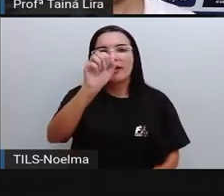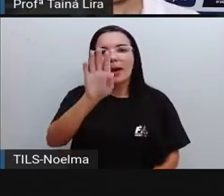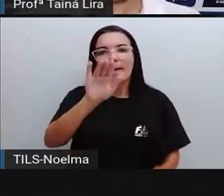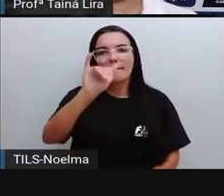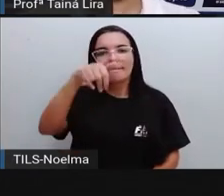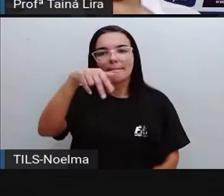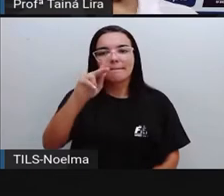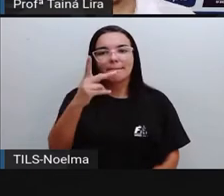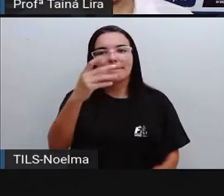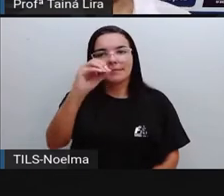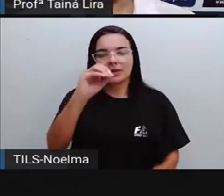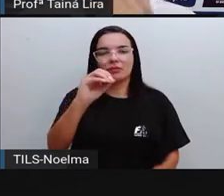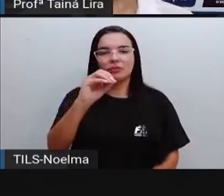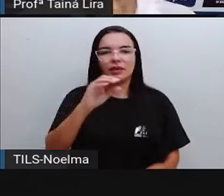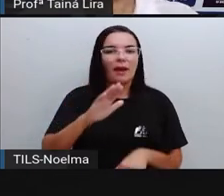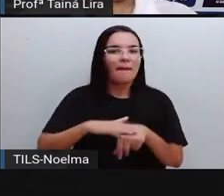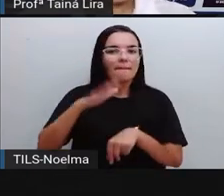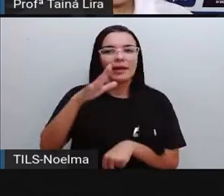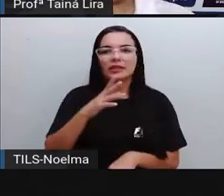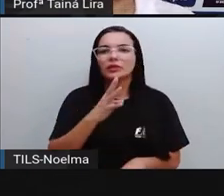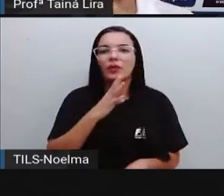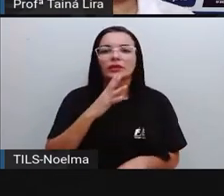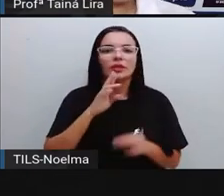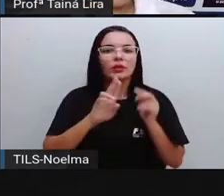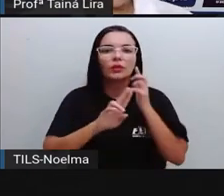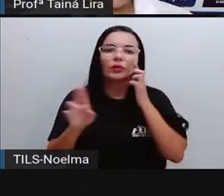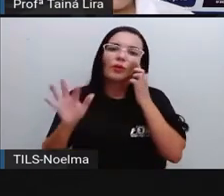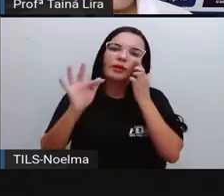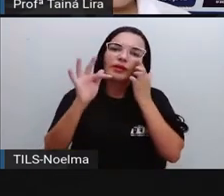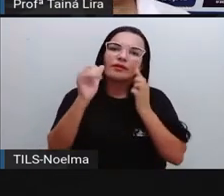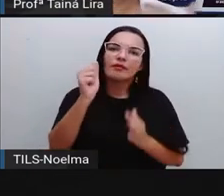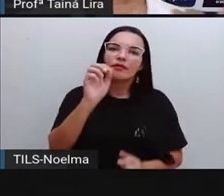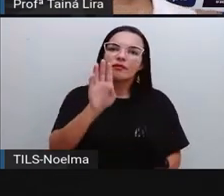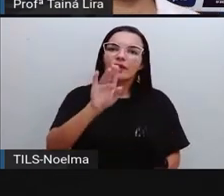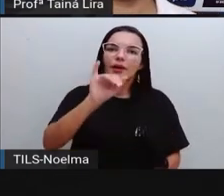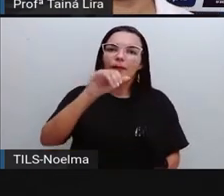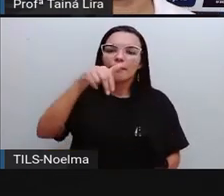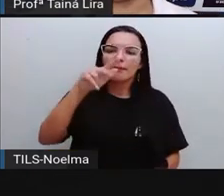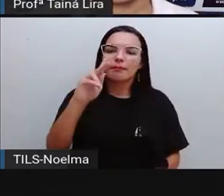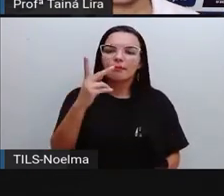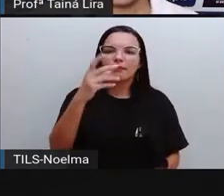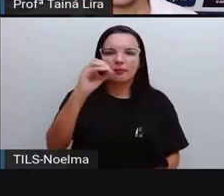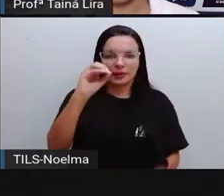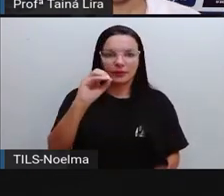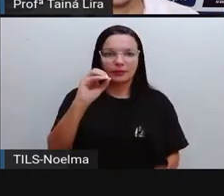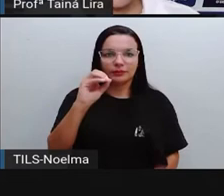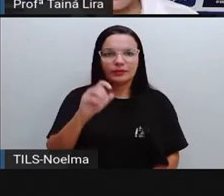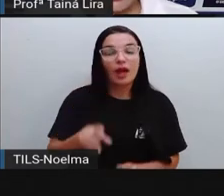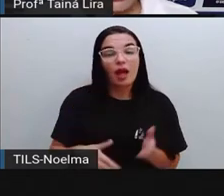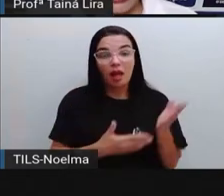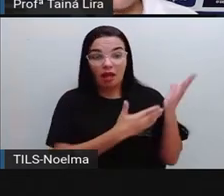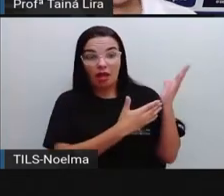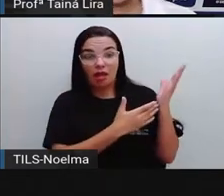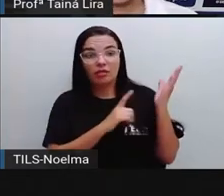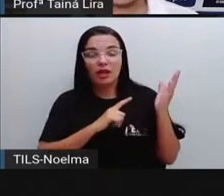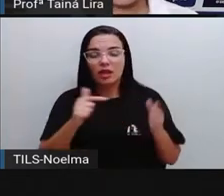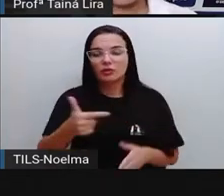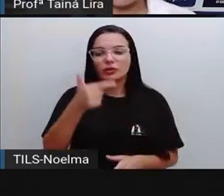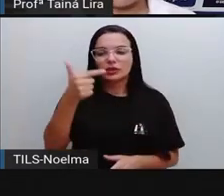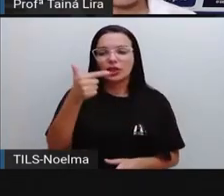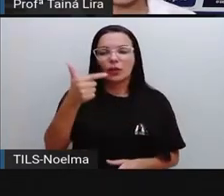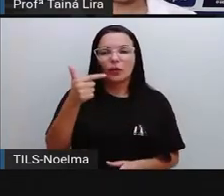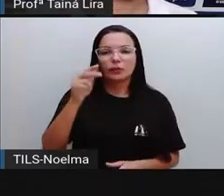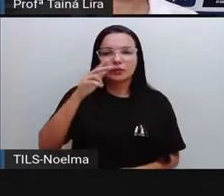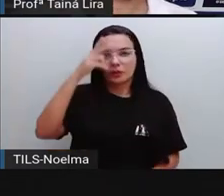pela população como Fernando de Fabinho, tá? Então, o vice-prefeito Fernando